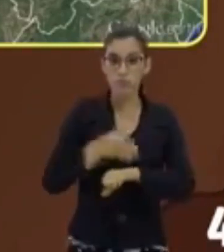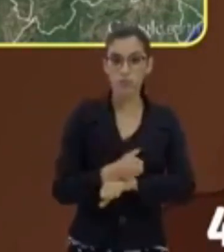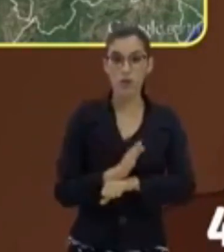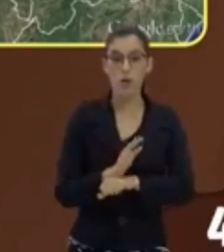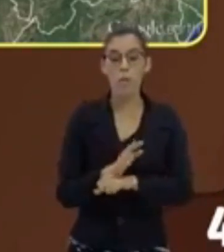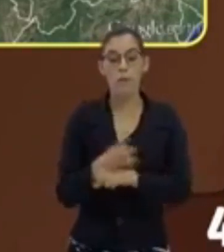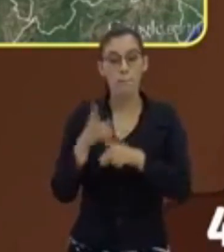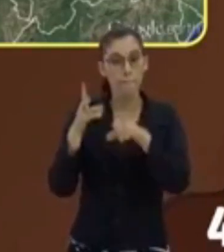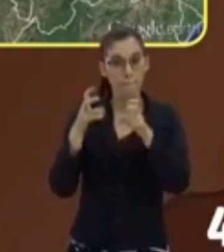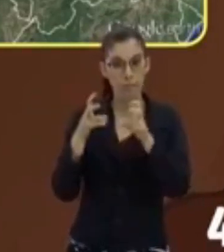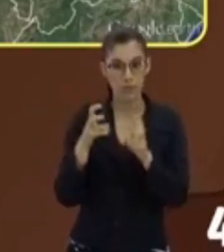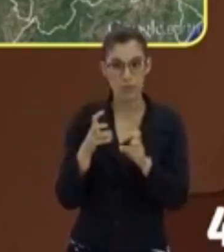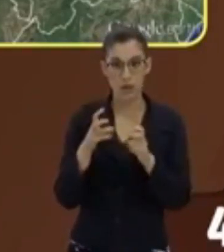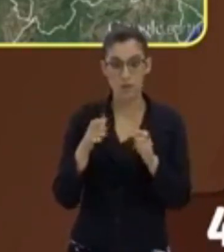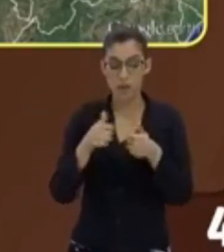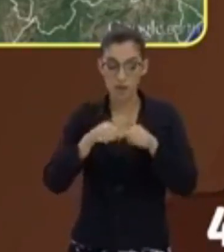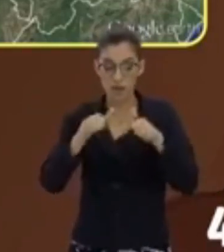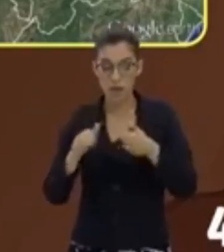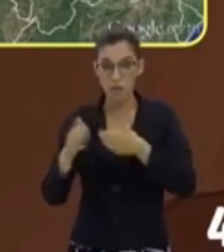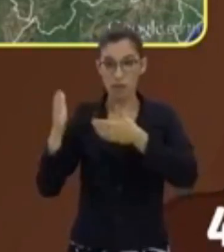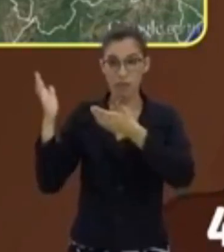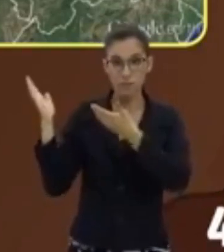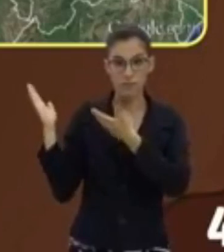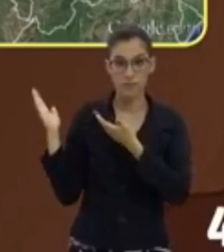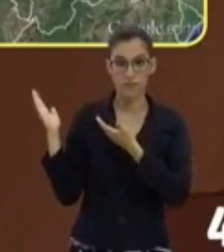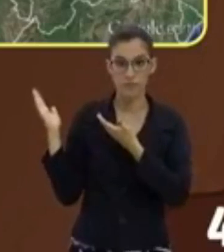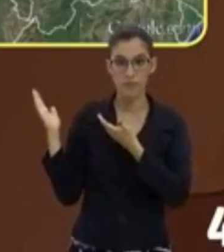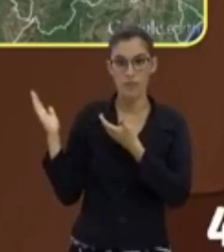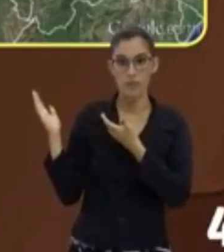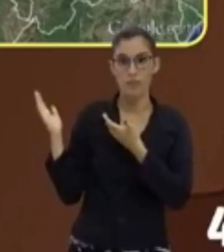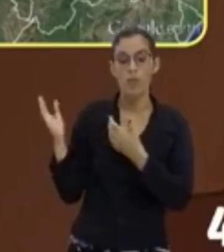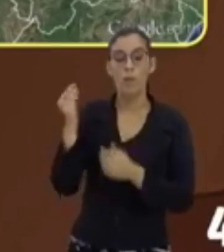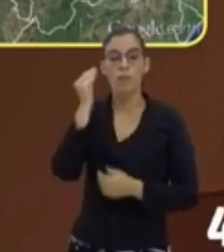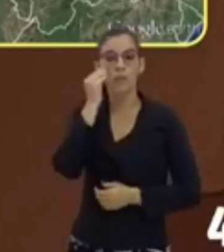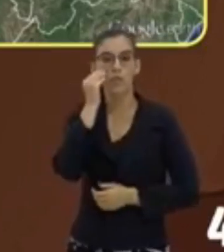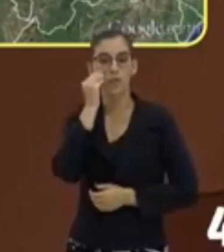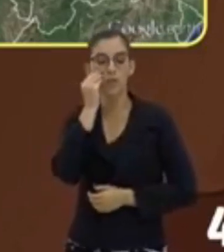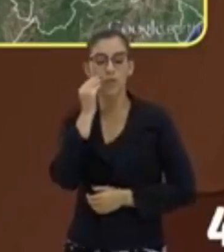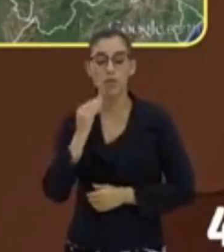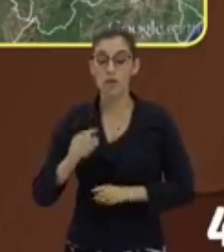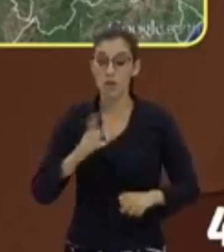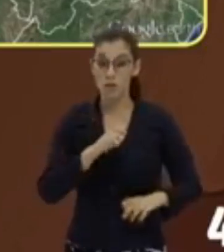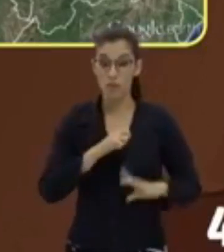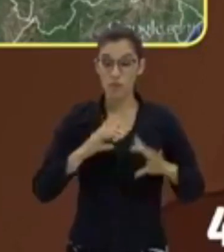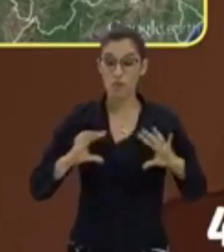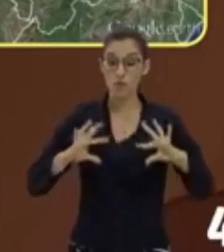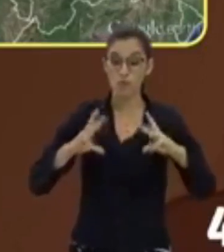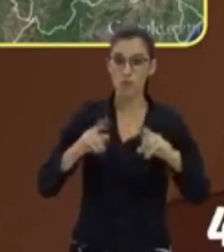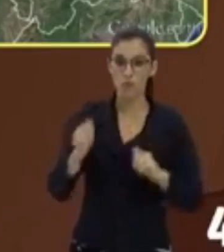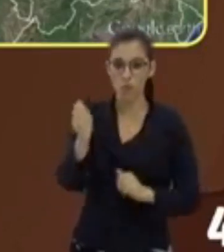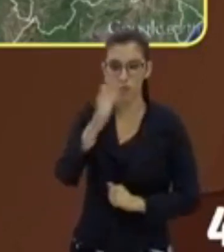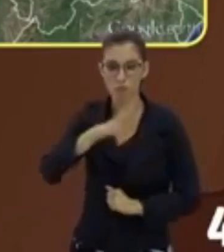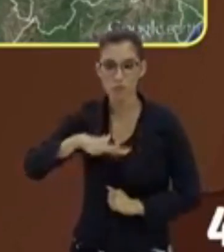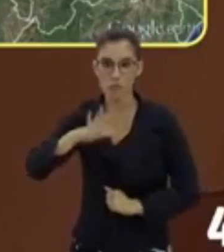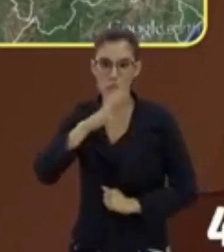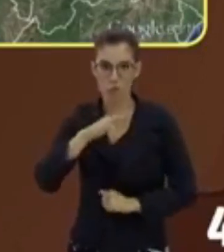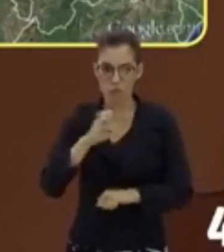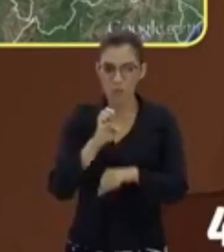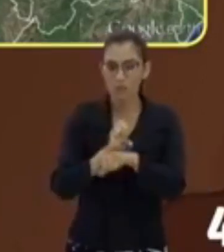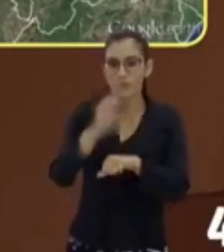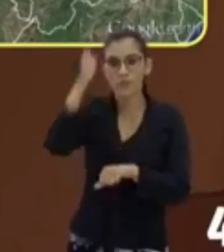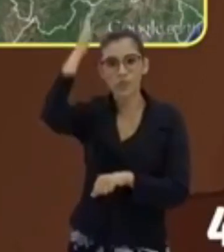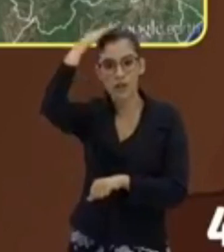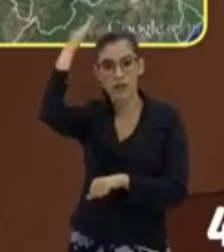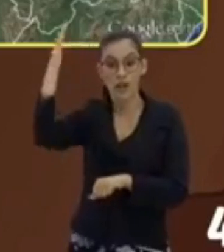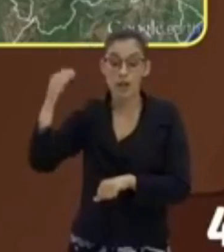ao lado. Então observe que eu tenho todo o mapa do estado do Pará e dentro do estado do Pará eu vou ter a cidade de Belém.